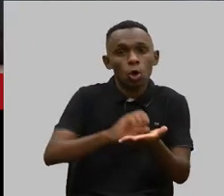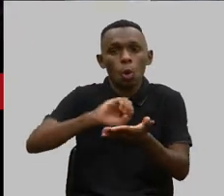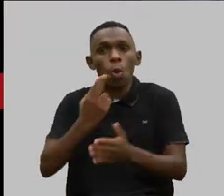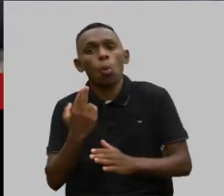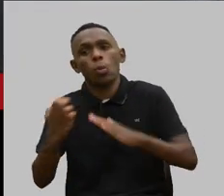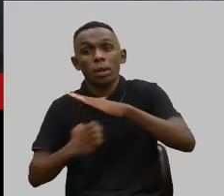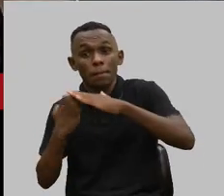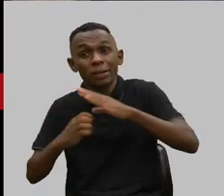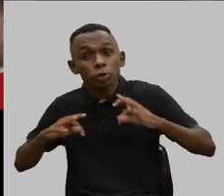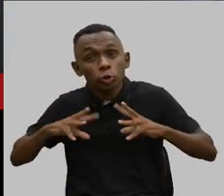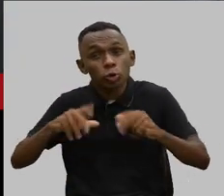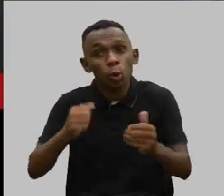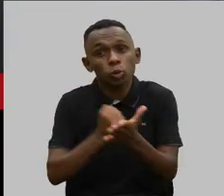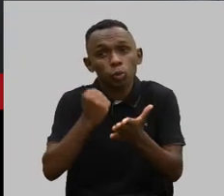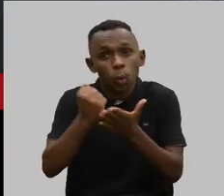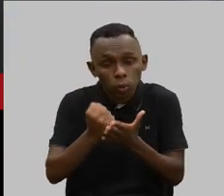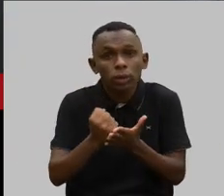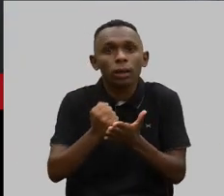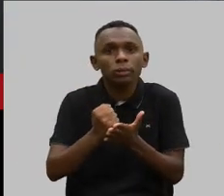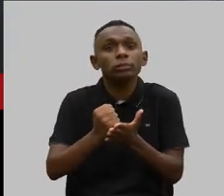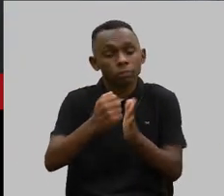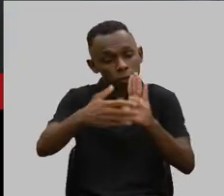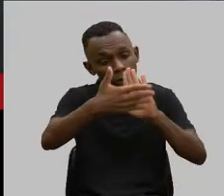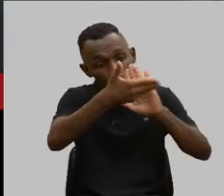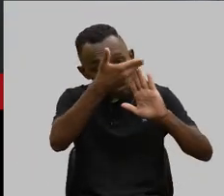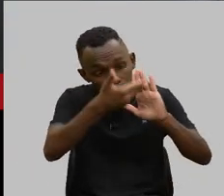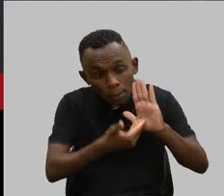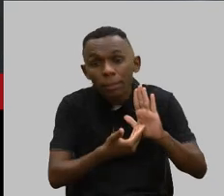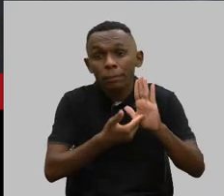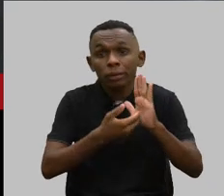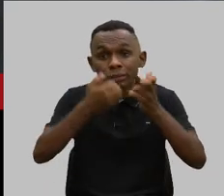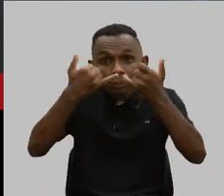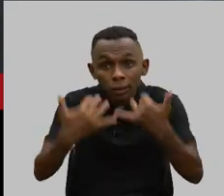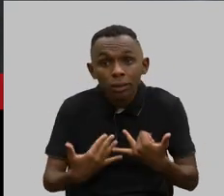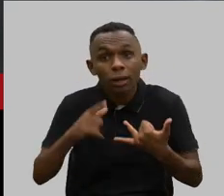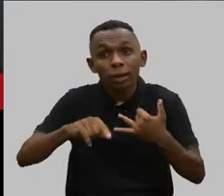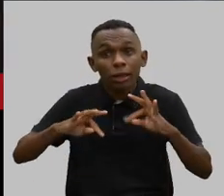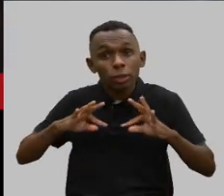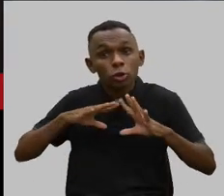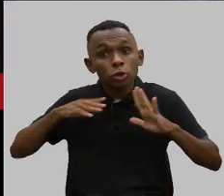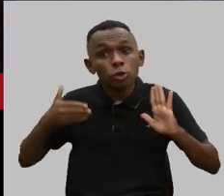em todos os contratos, nas primeiras casas, vai estar dizendo que o atendimento é integral.